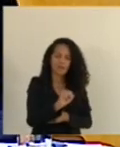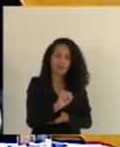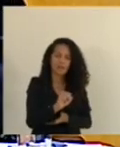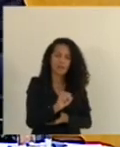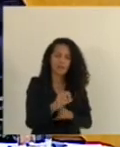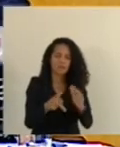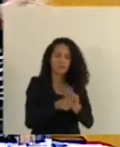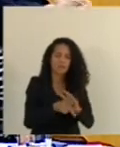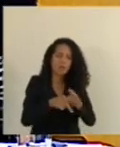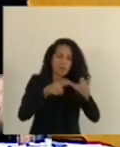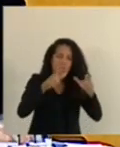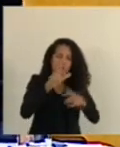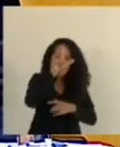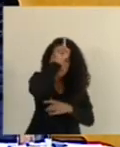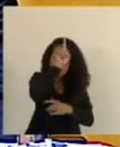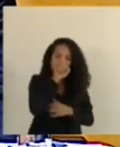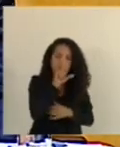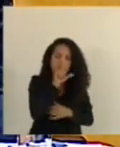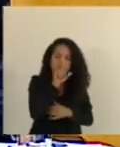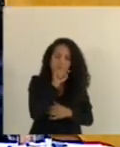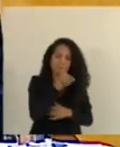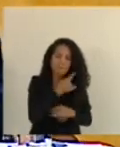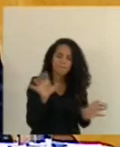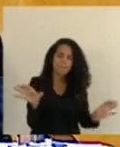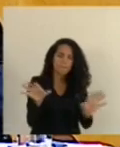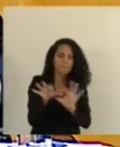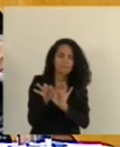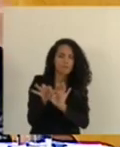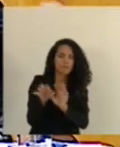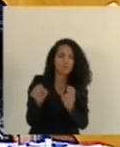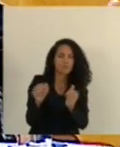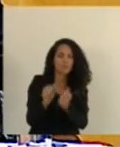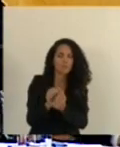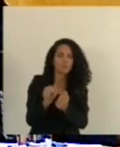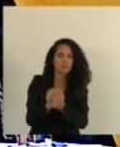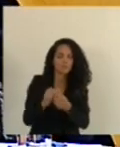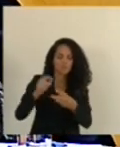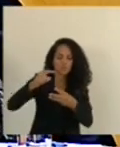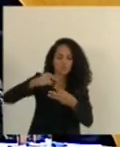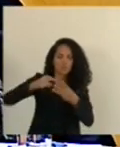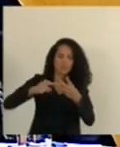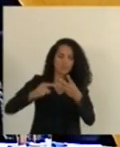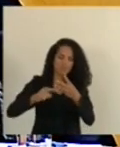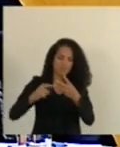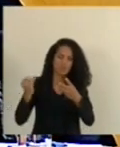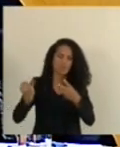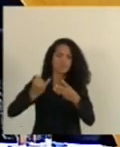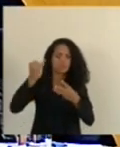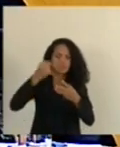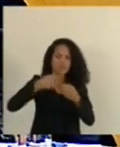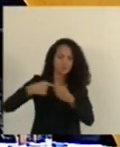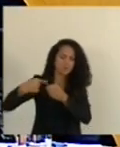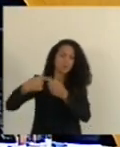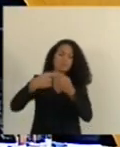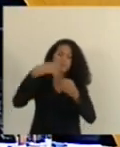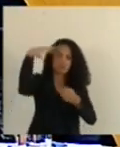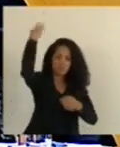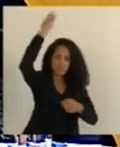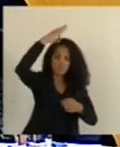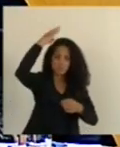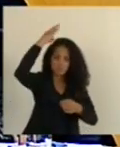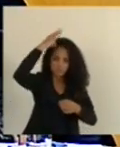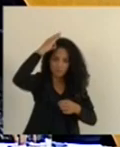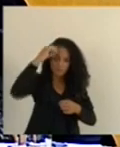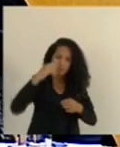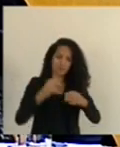município de Pedro Canário que faz uma interseção ali junto a essas três cidades importantes uma